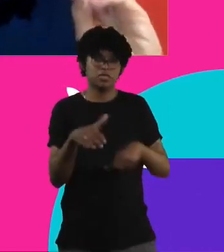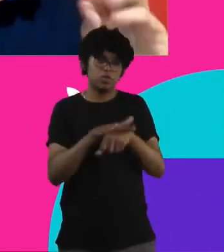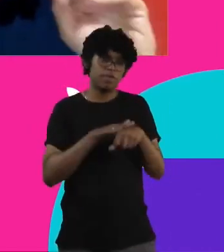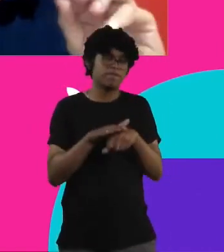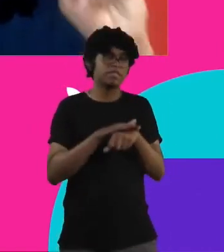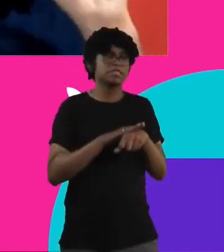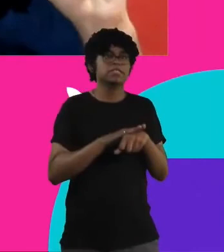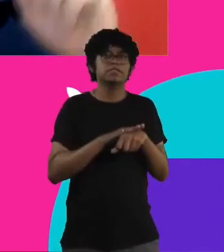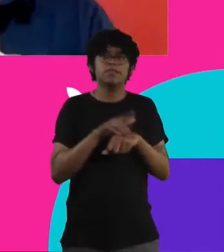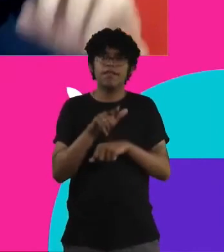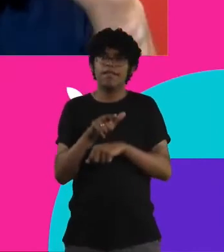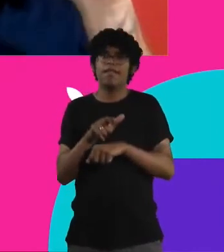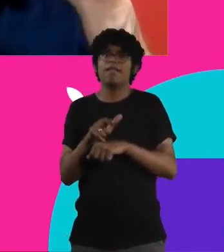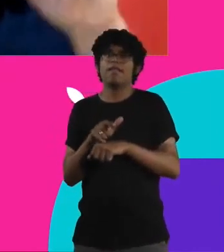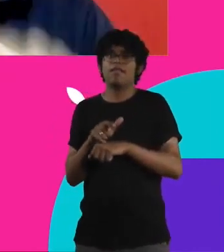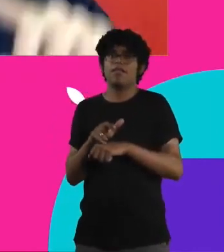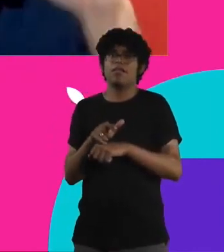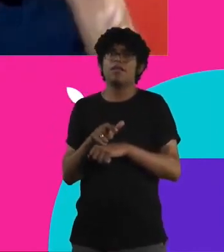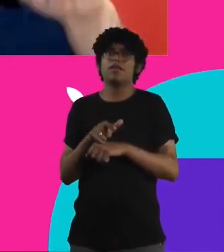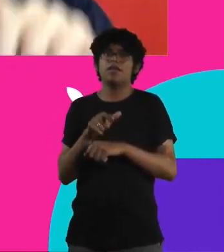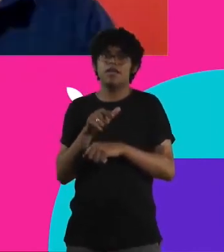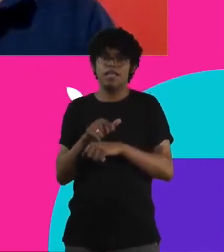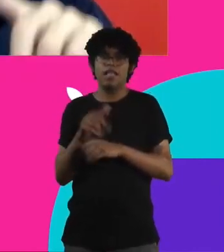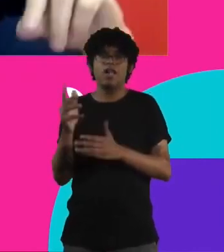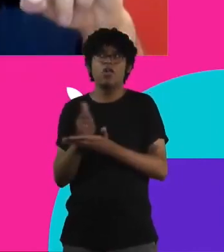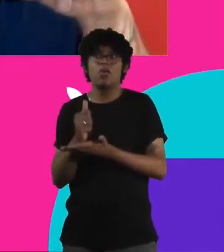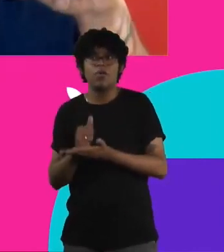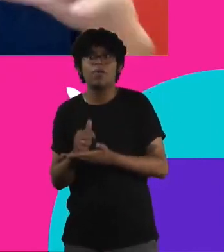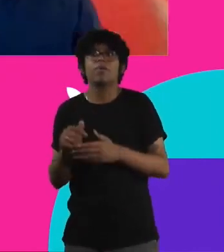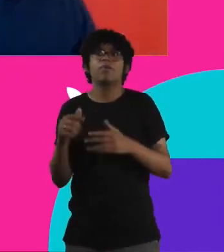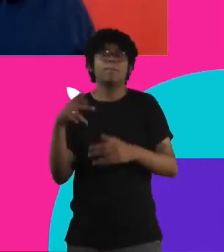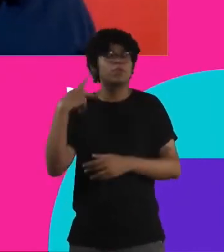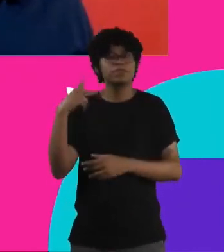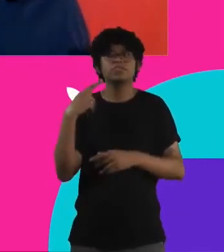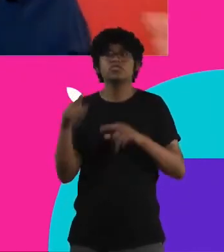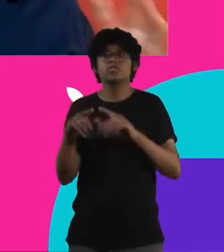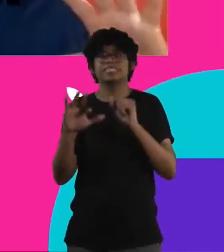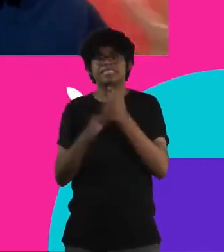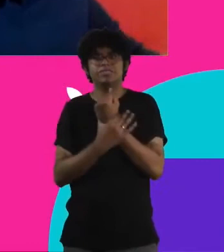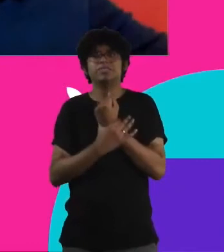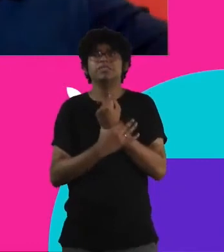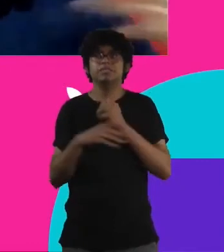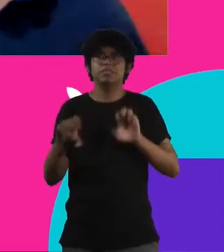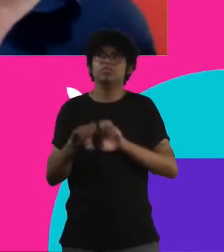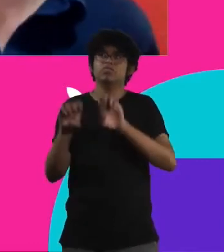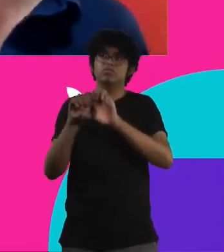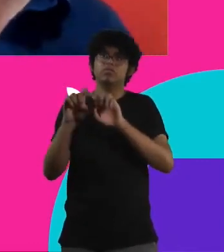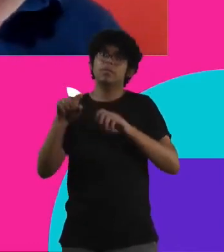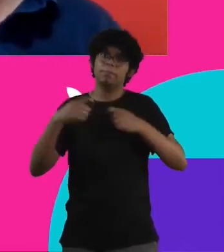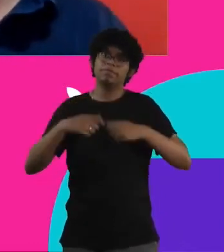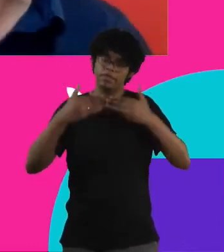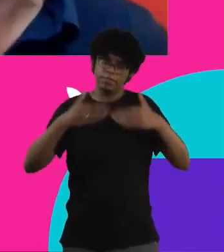com os entraves da corrupção da infraestrutura da insegurança então a gente tem que abrir também nós que somos hoje